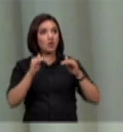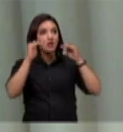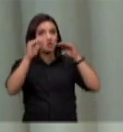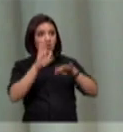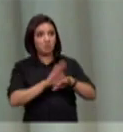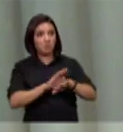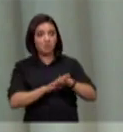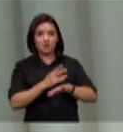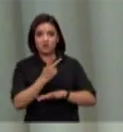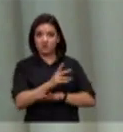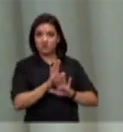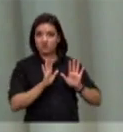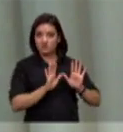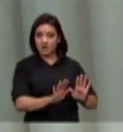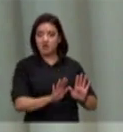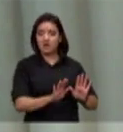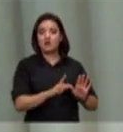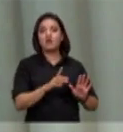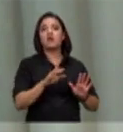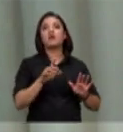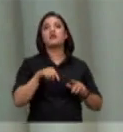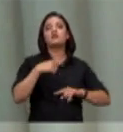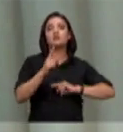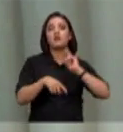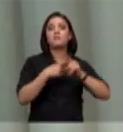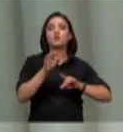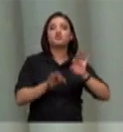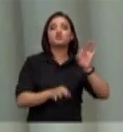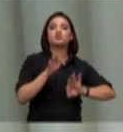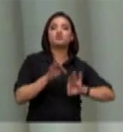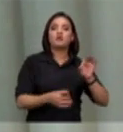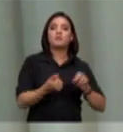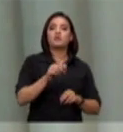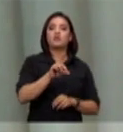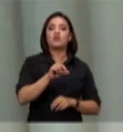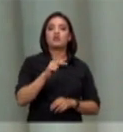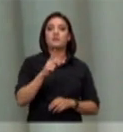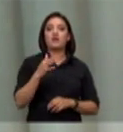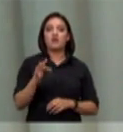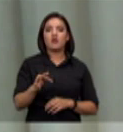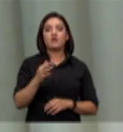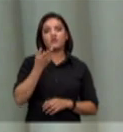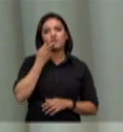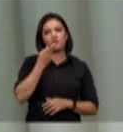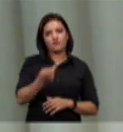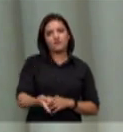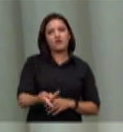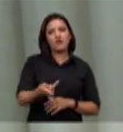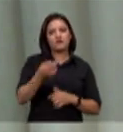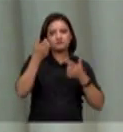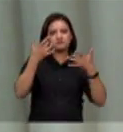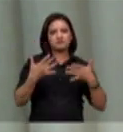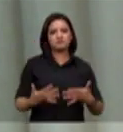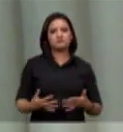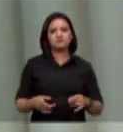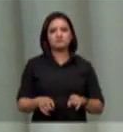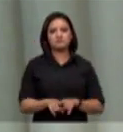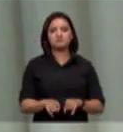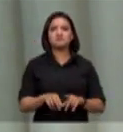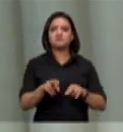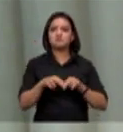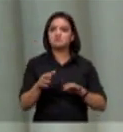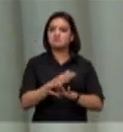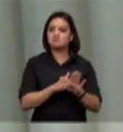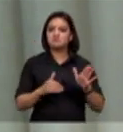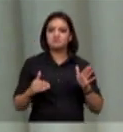próprio do julgamento que antecede ao julgamento da DPF apresente as suas considerações baseada em toda